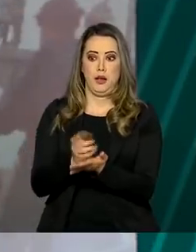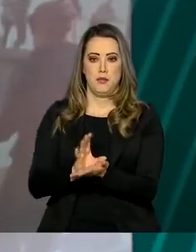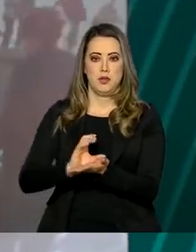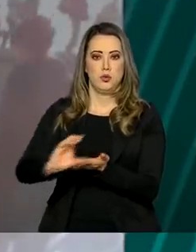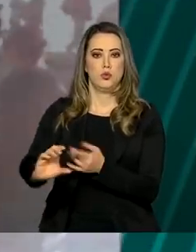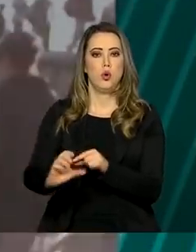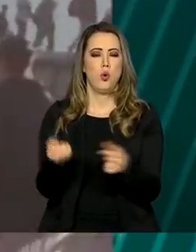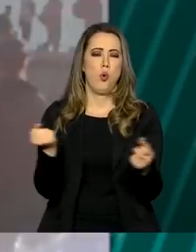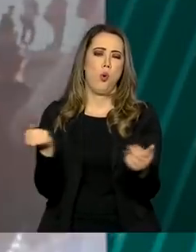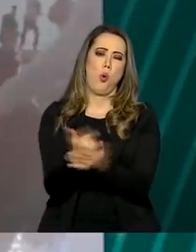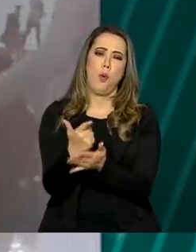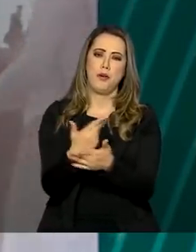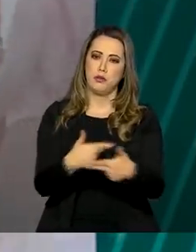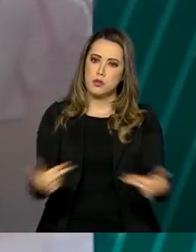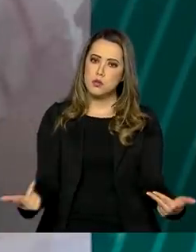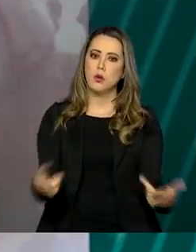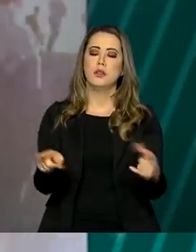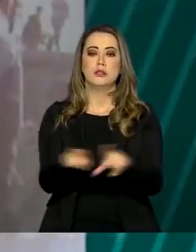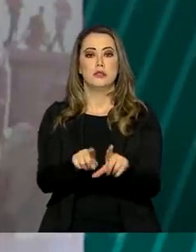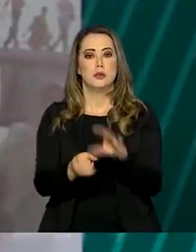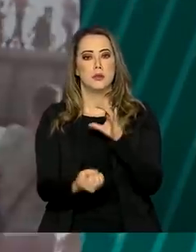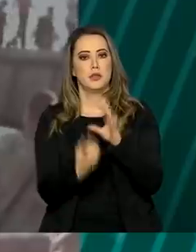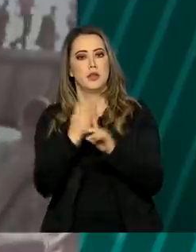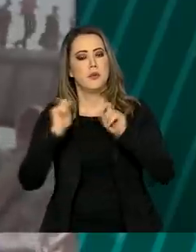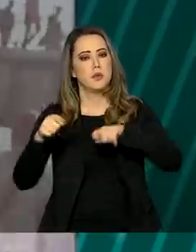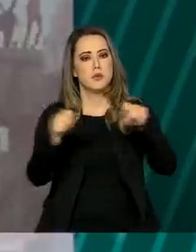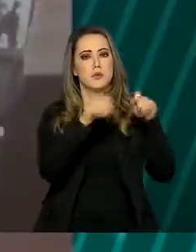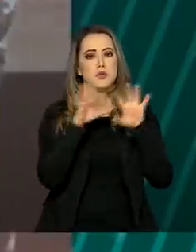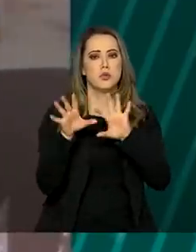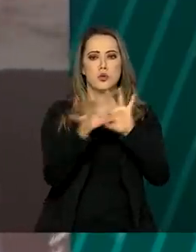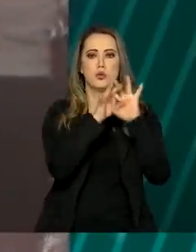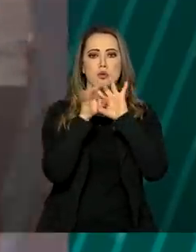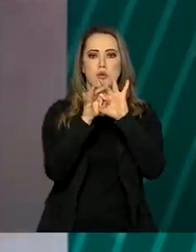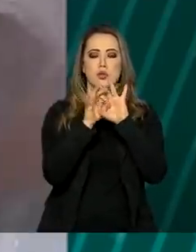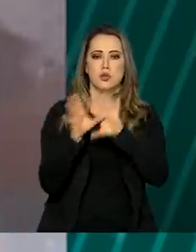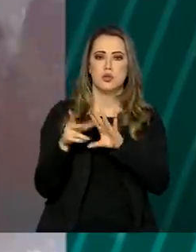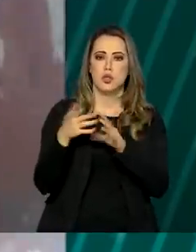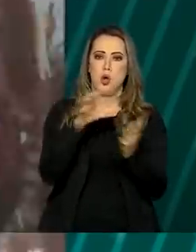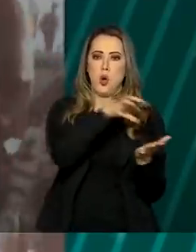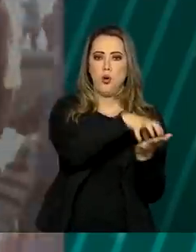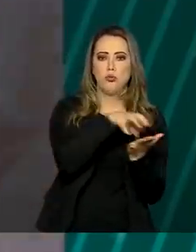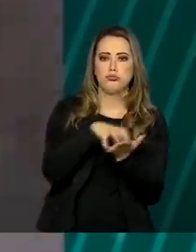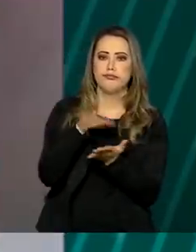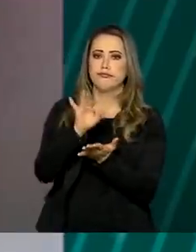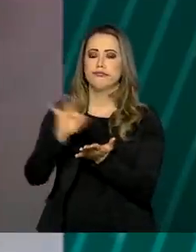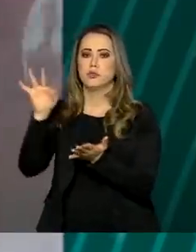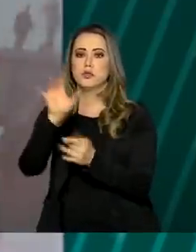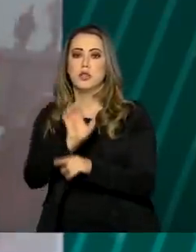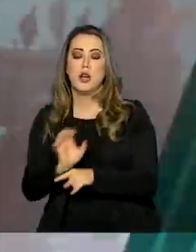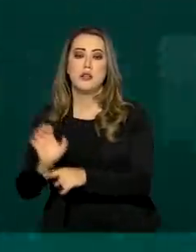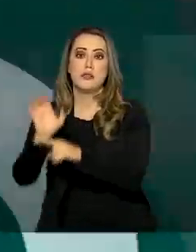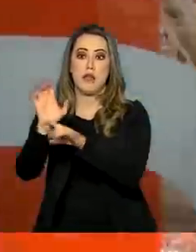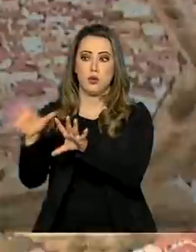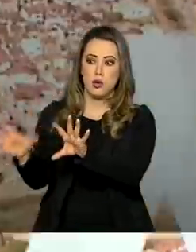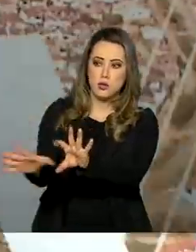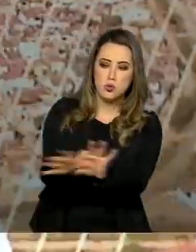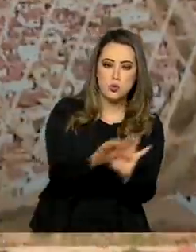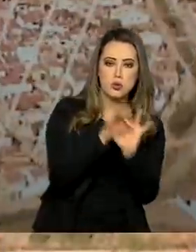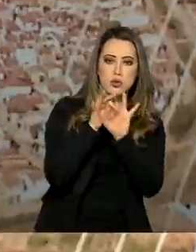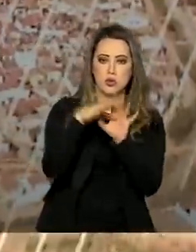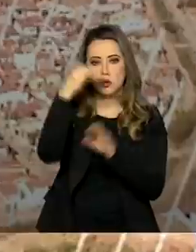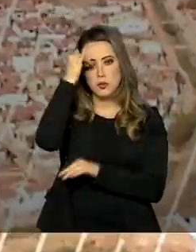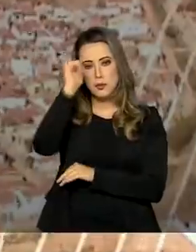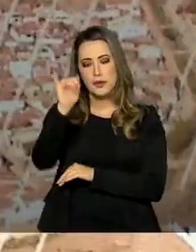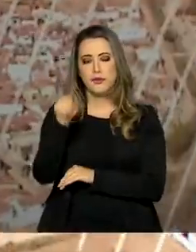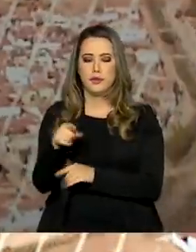equipamentos, além de criar mecanismos para fortalecer a integração entre órgãos federais e estaduais no combate a esse